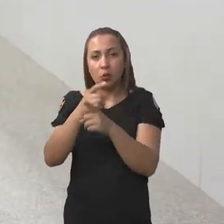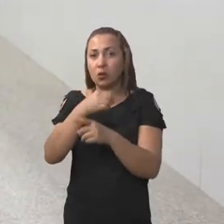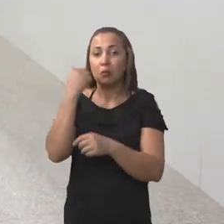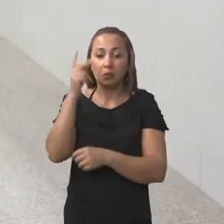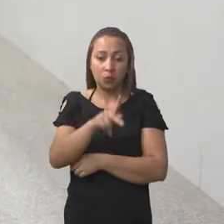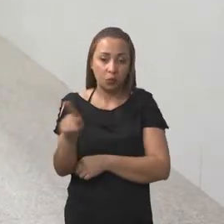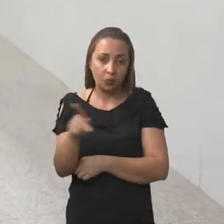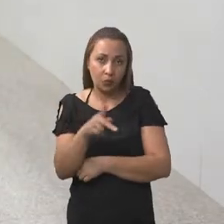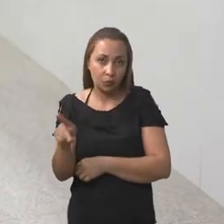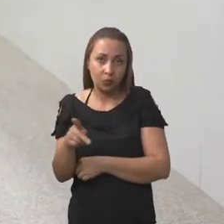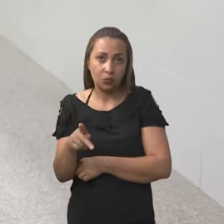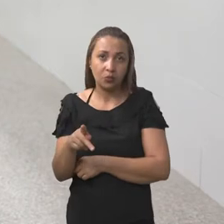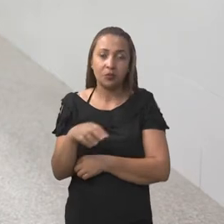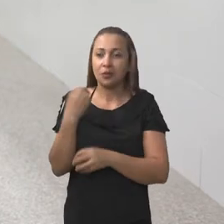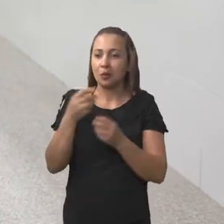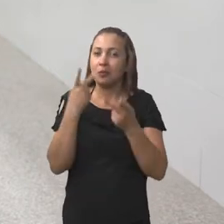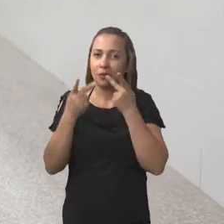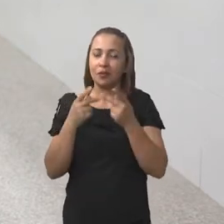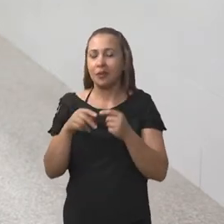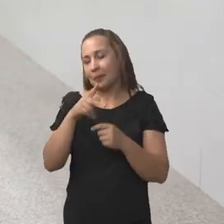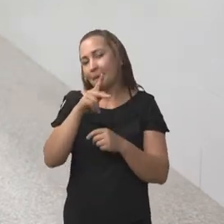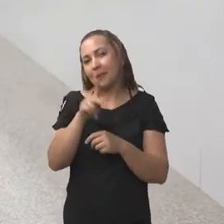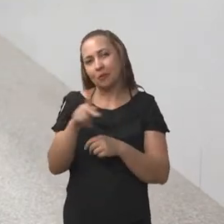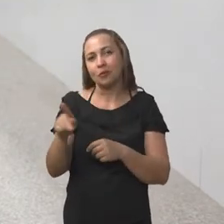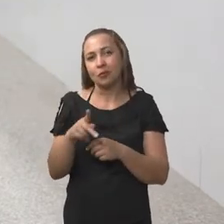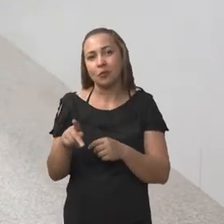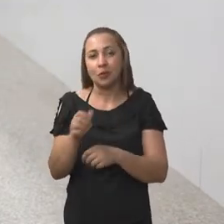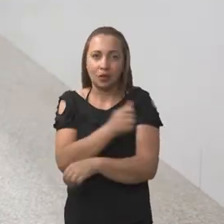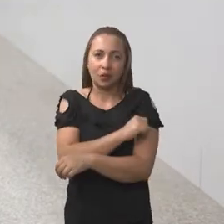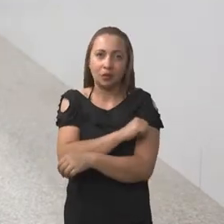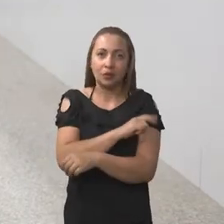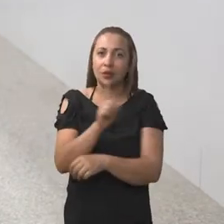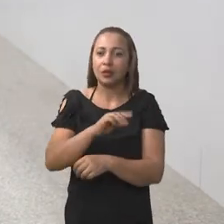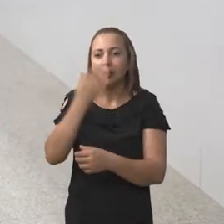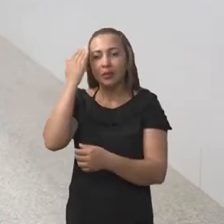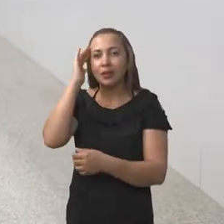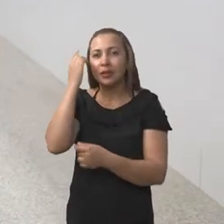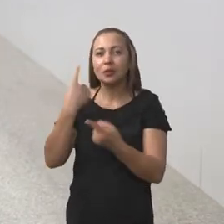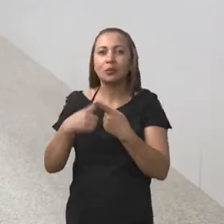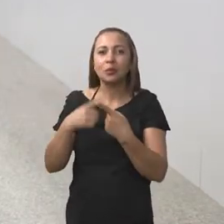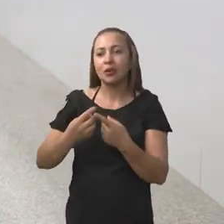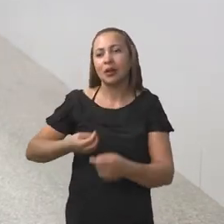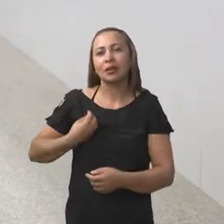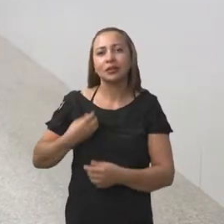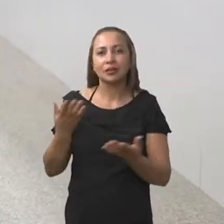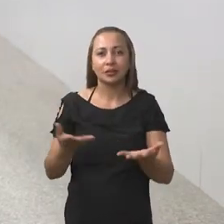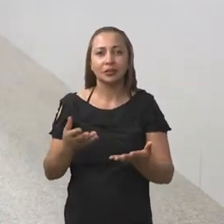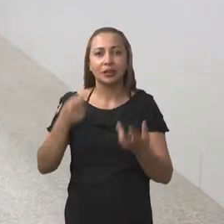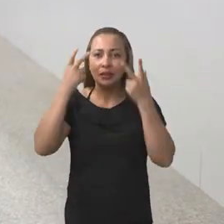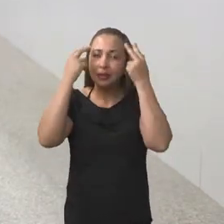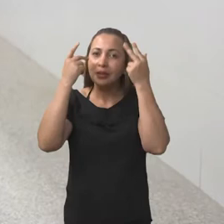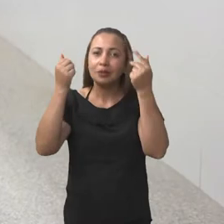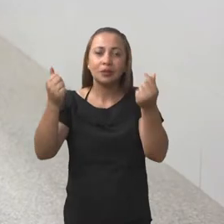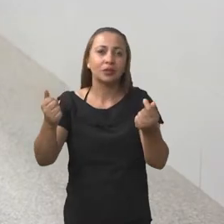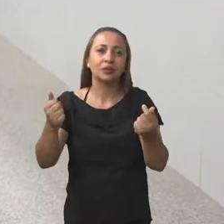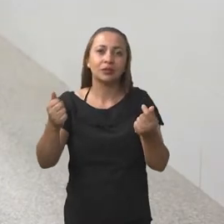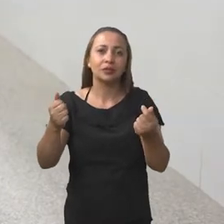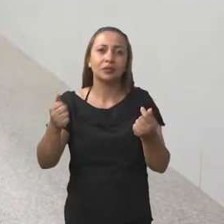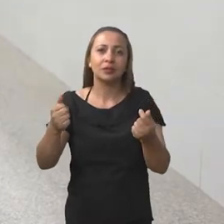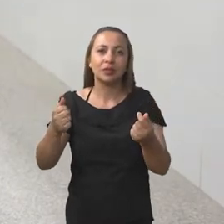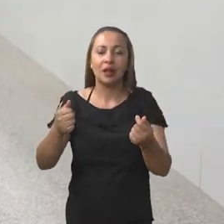professora, né, como eles se referem a mim e os alunos, e ele não entende por que ele está aqui, por que está tão naturalizado.